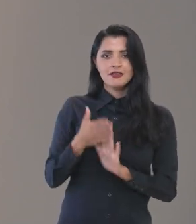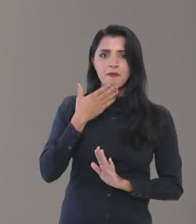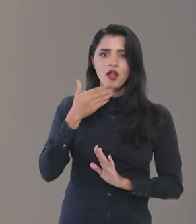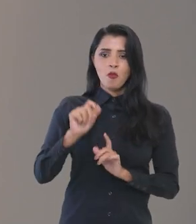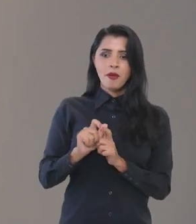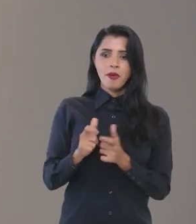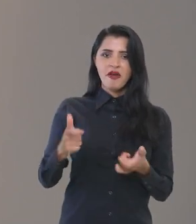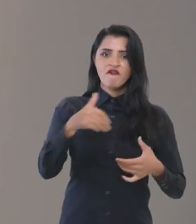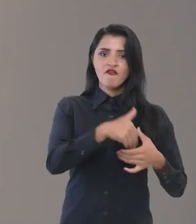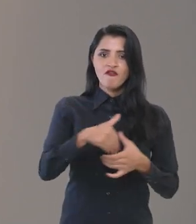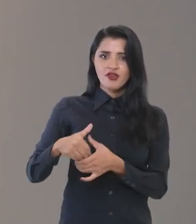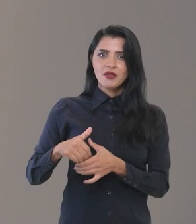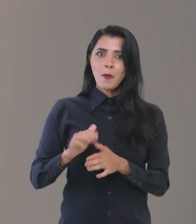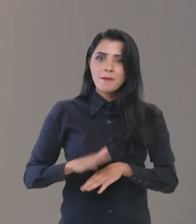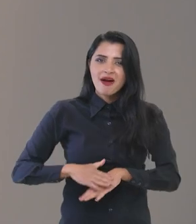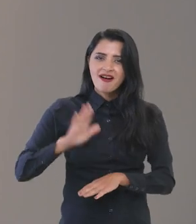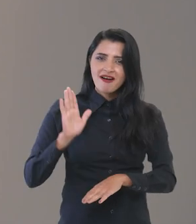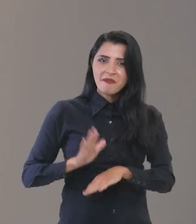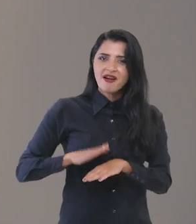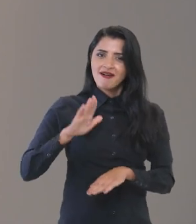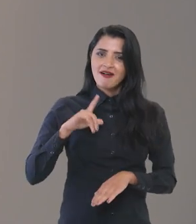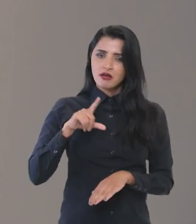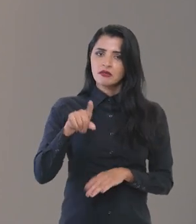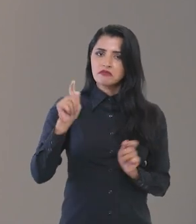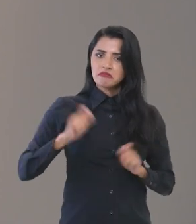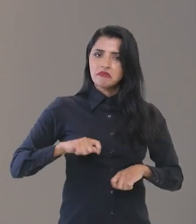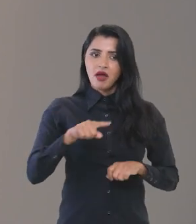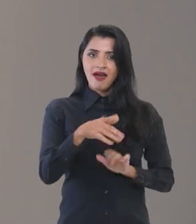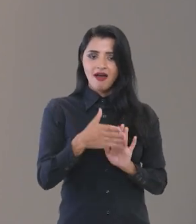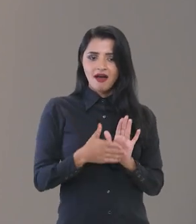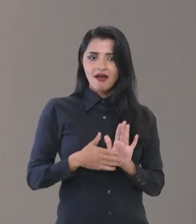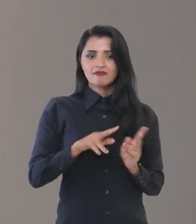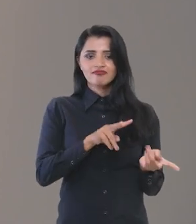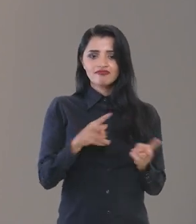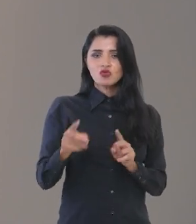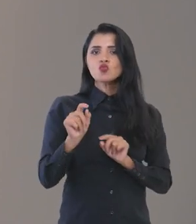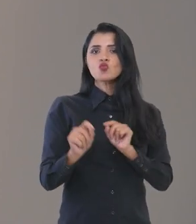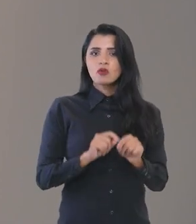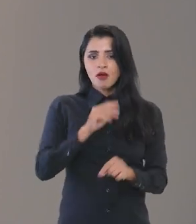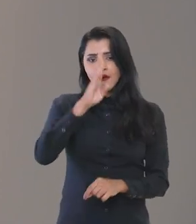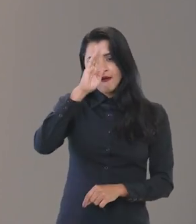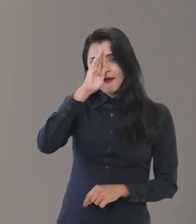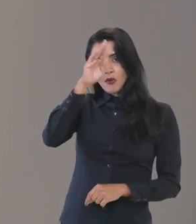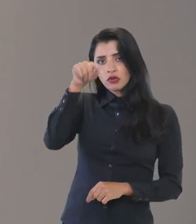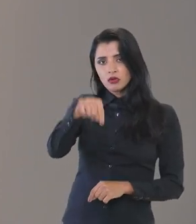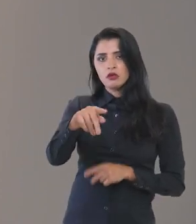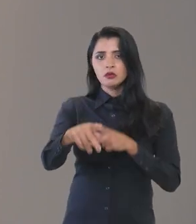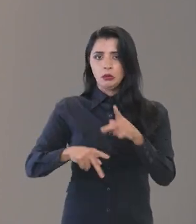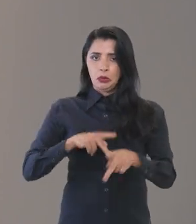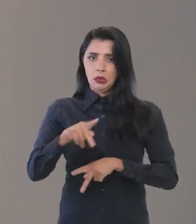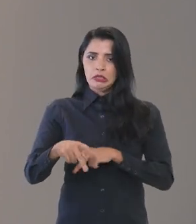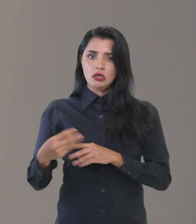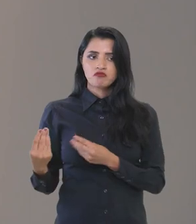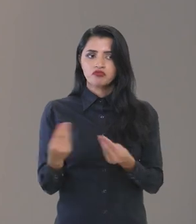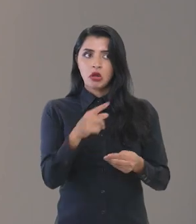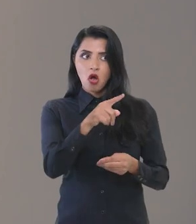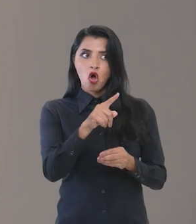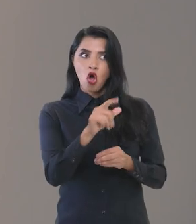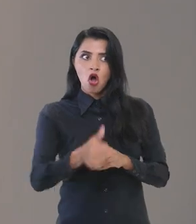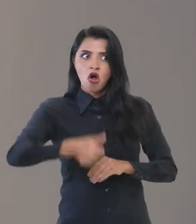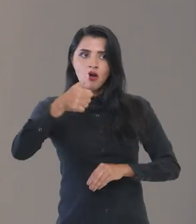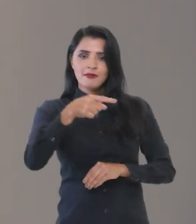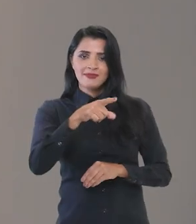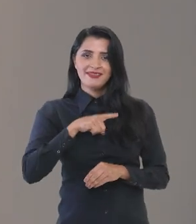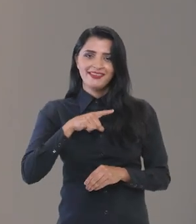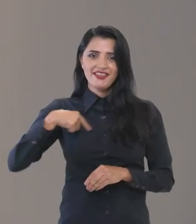quanto mais essas propostas forem votadas, mais elas espelharão uma prioridade que a população vai